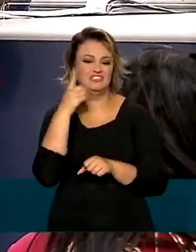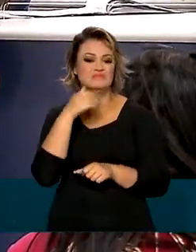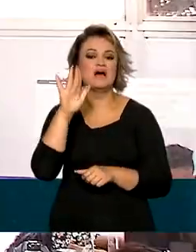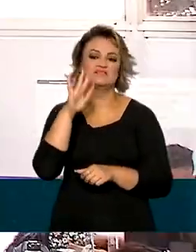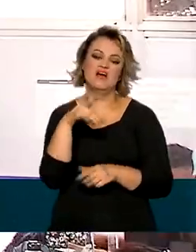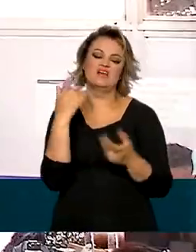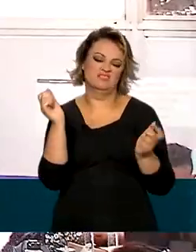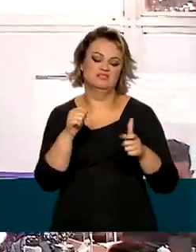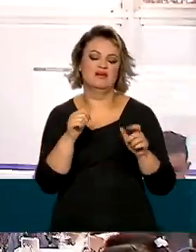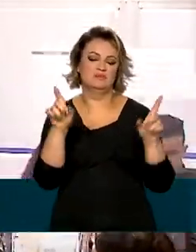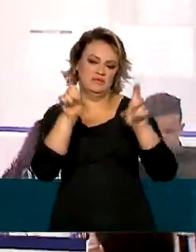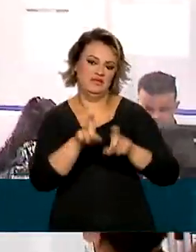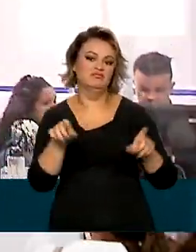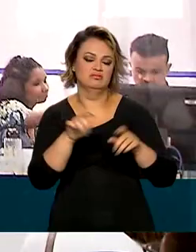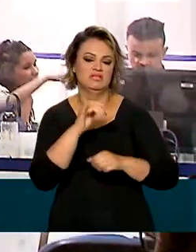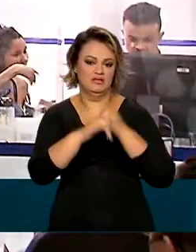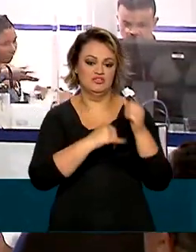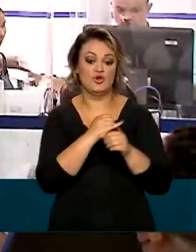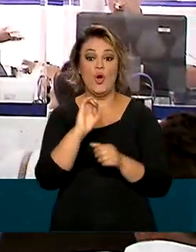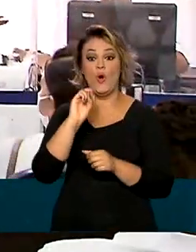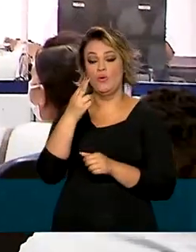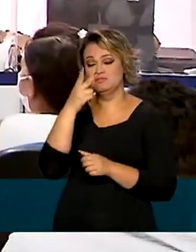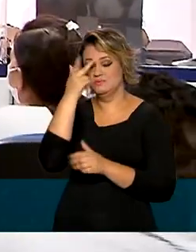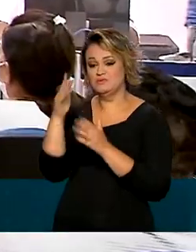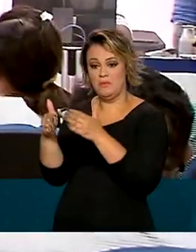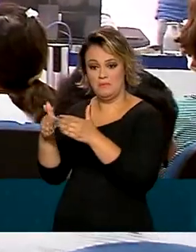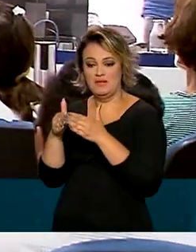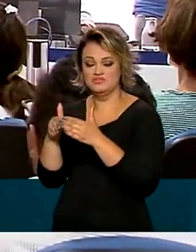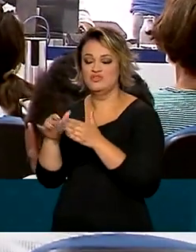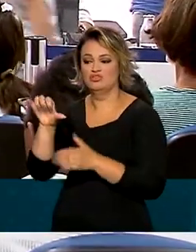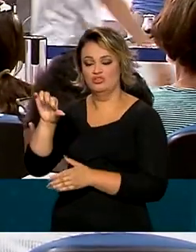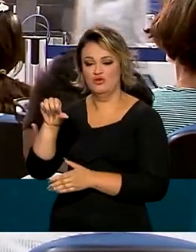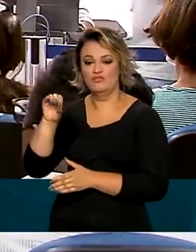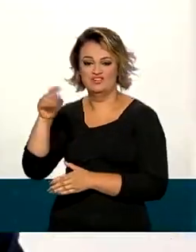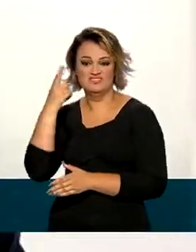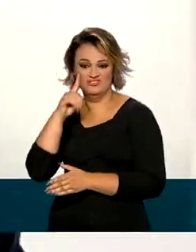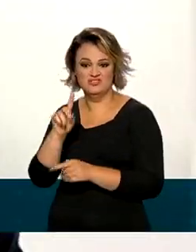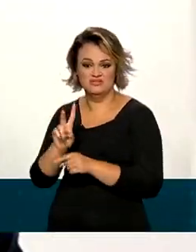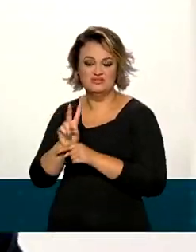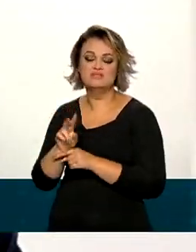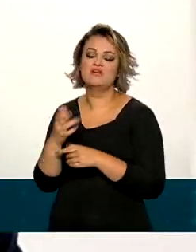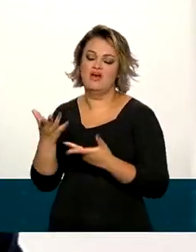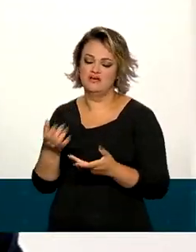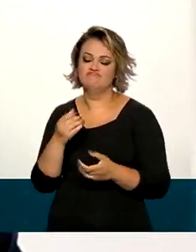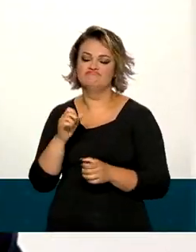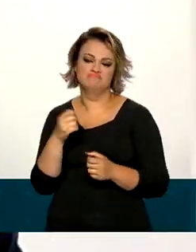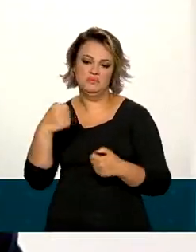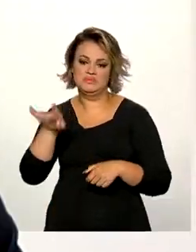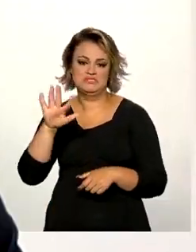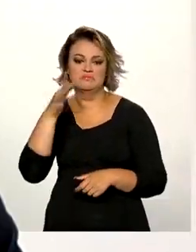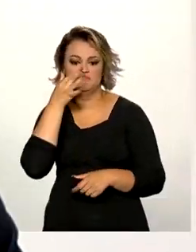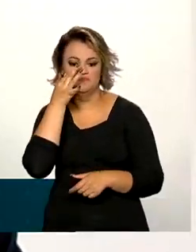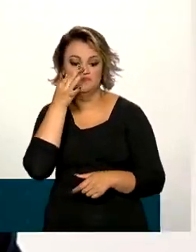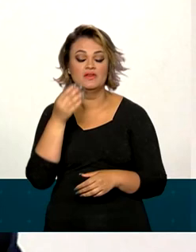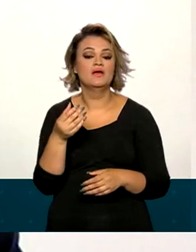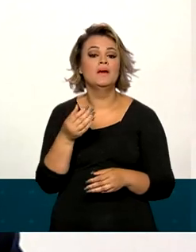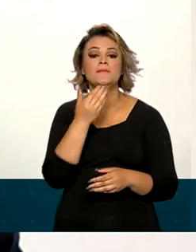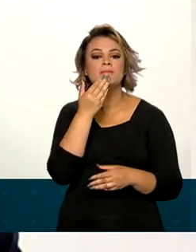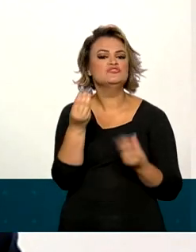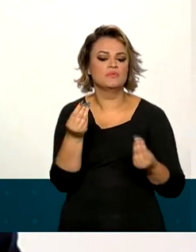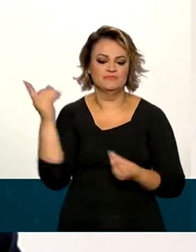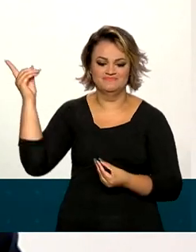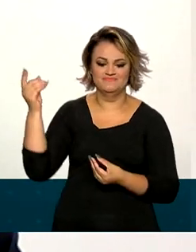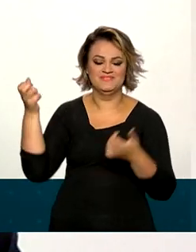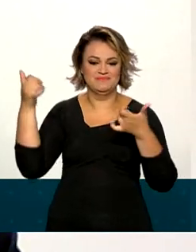dias. E para casos em que o afastamento seja de até 90 dias. O segurado pode solicitar uma